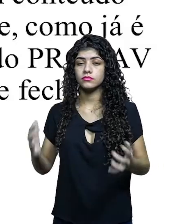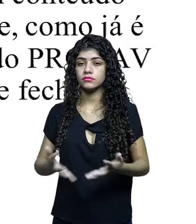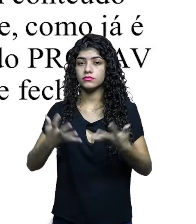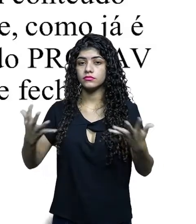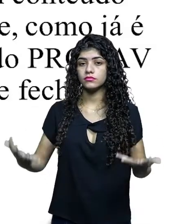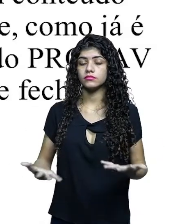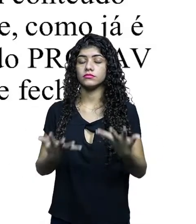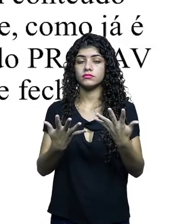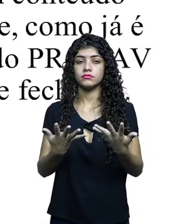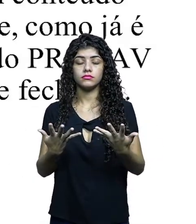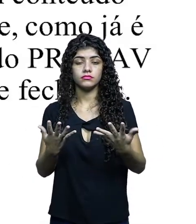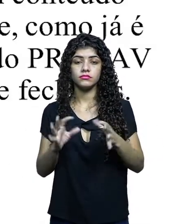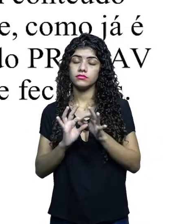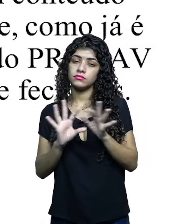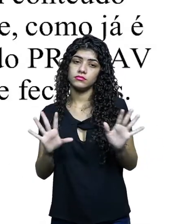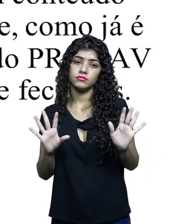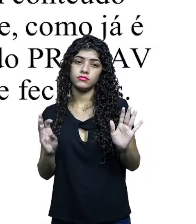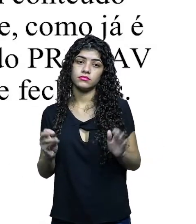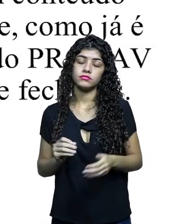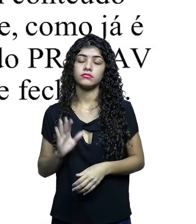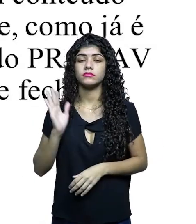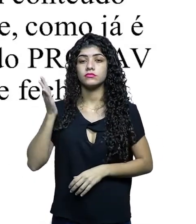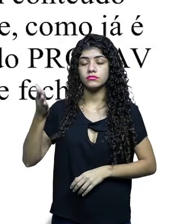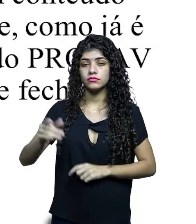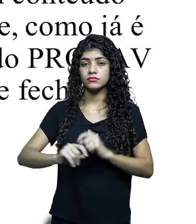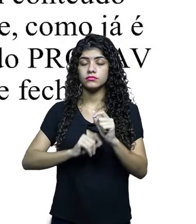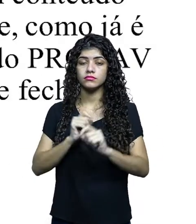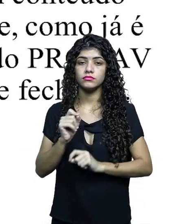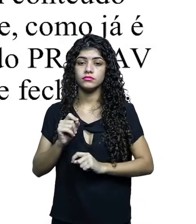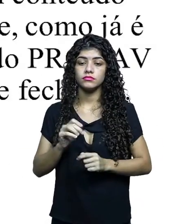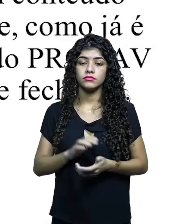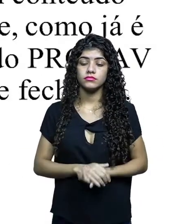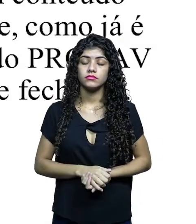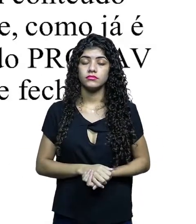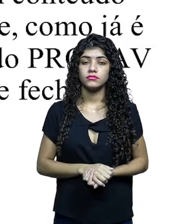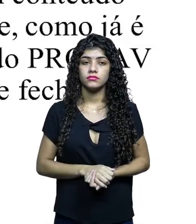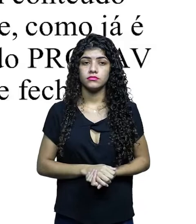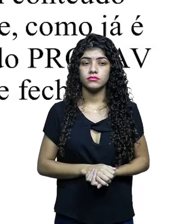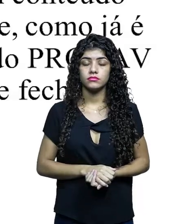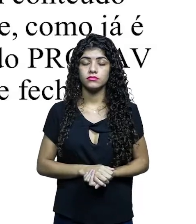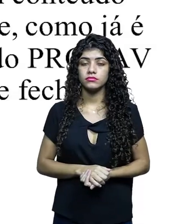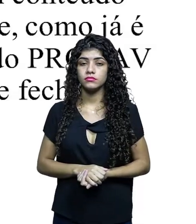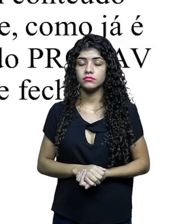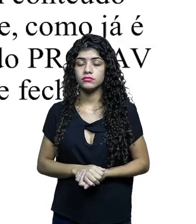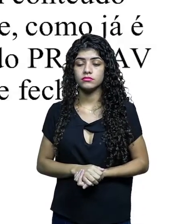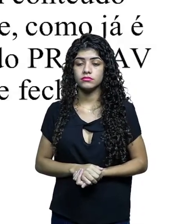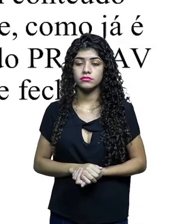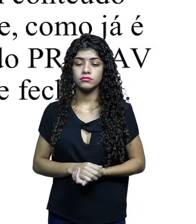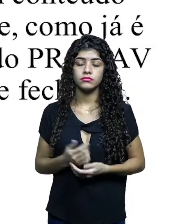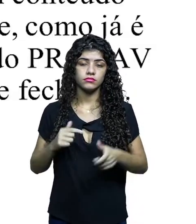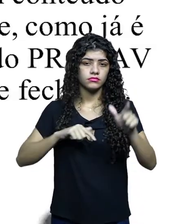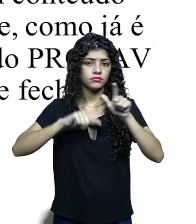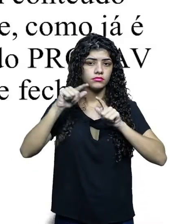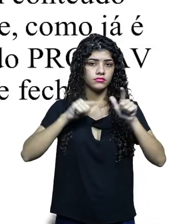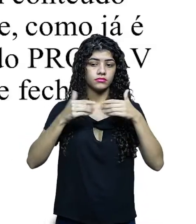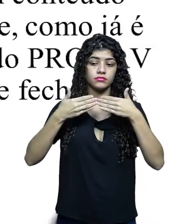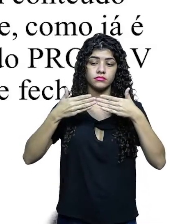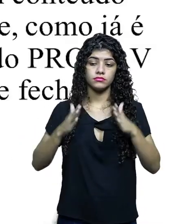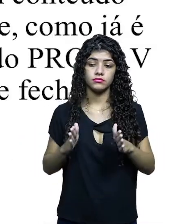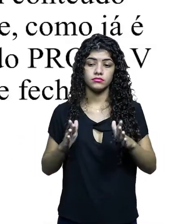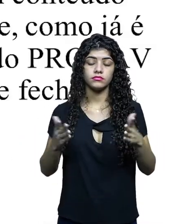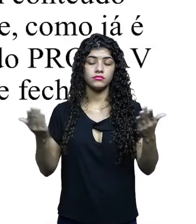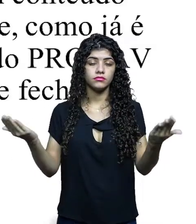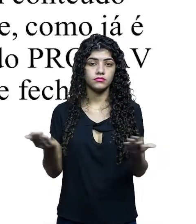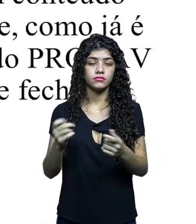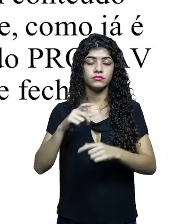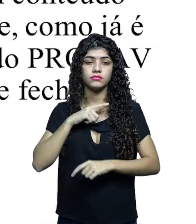investimentos em conteúdo nacional independente, como já é feito através de linhas do Prodave, para televisões abertas,